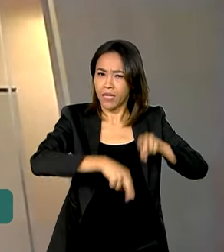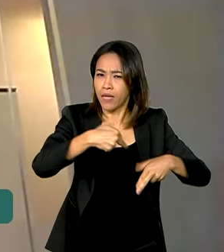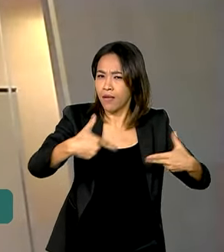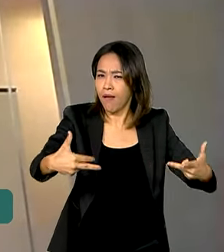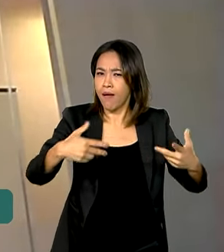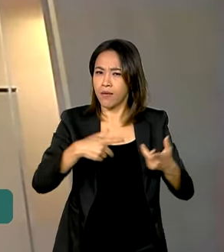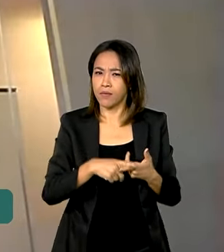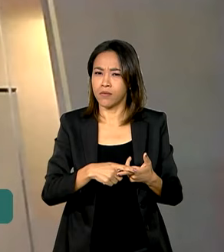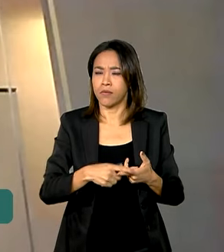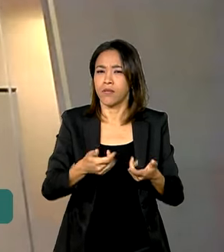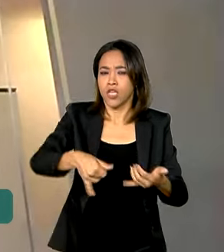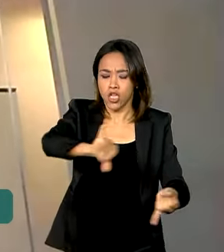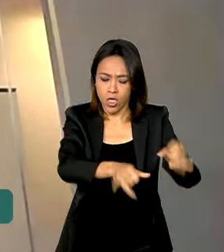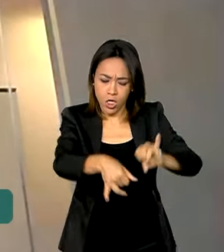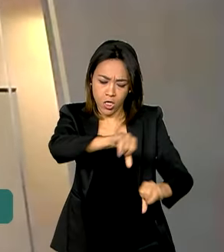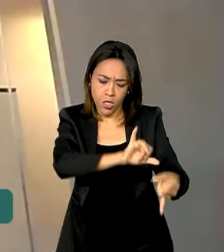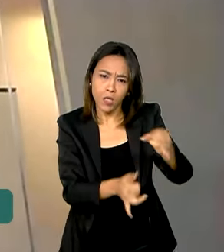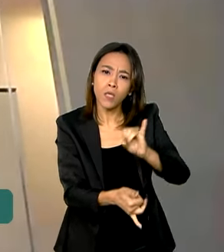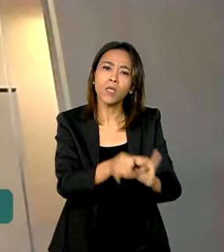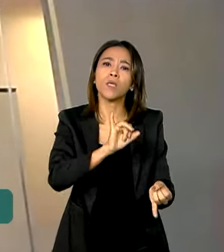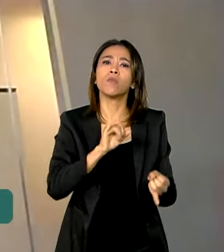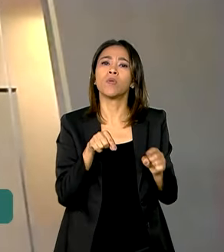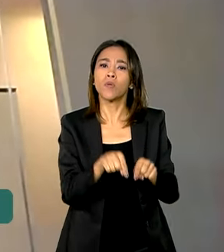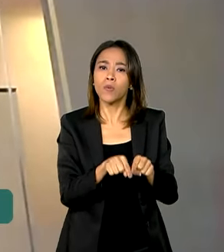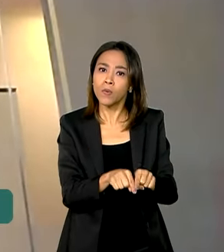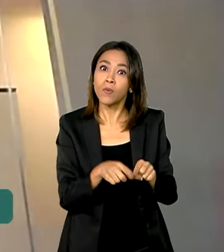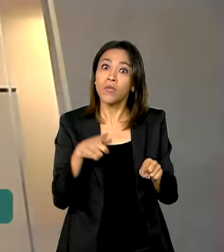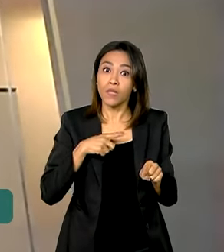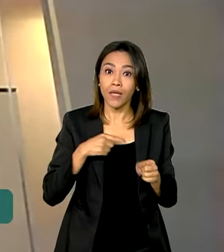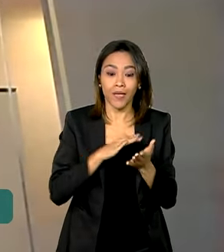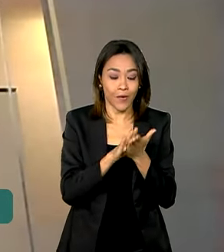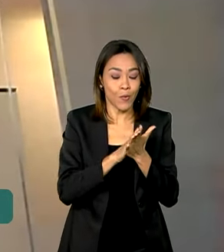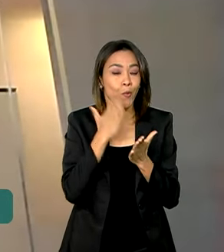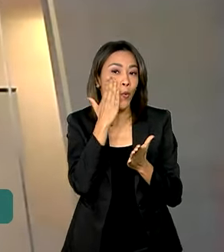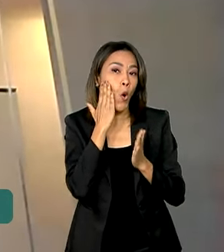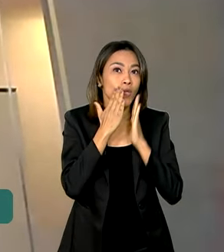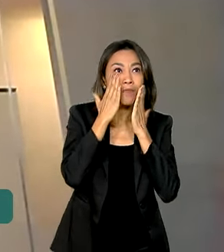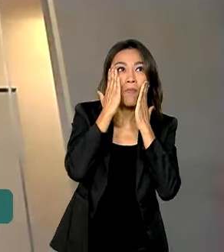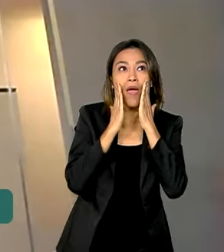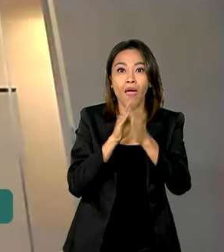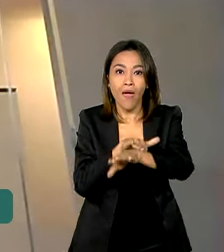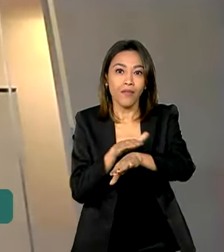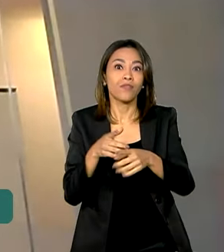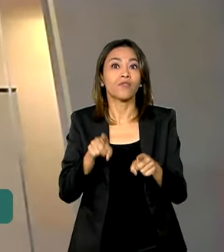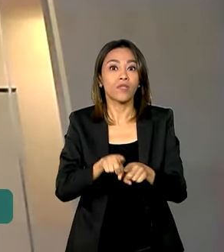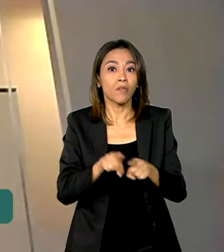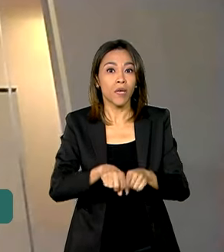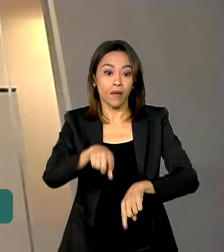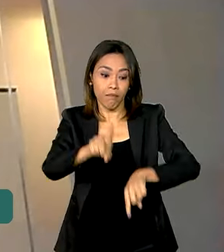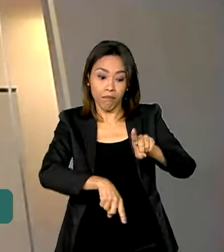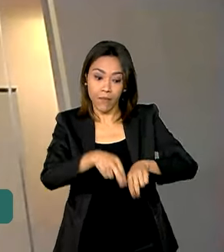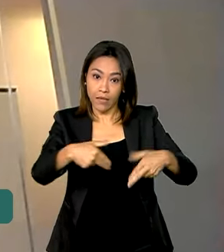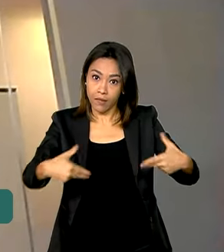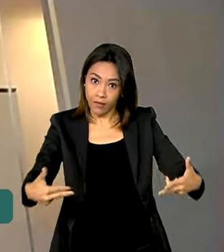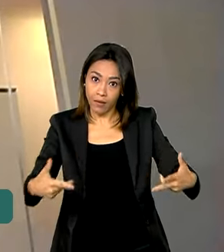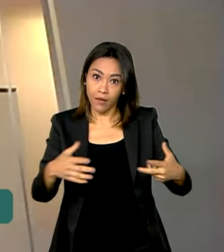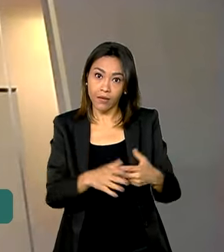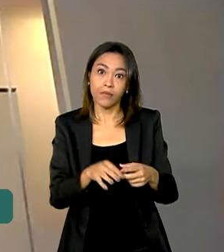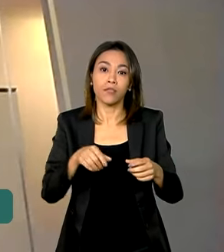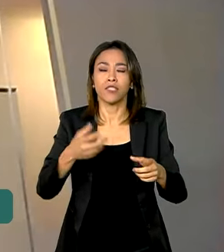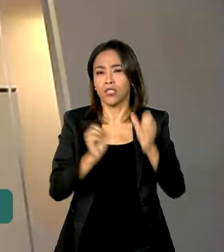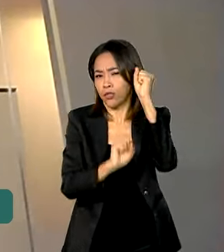produtos químicos, e aí dentro de produtos químicos entram também cosméticos, artigos manufaturados, produtos